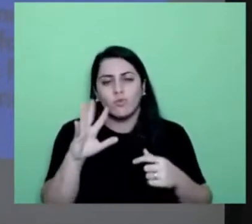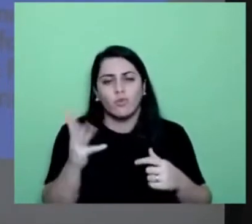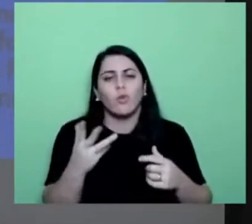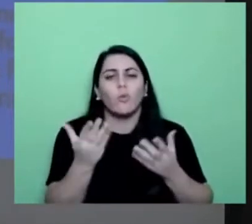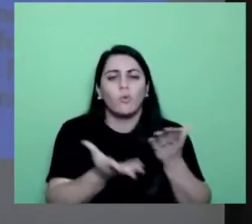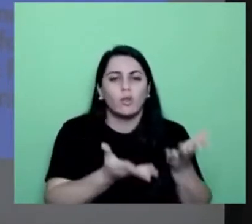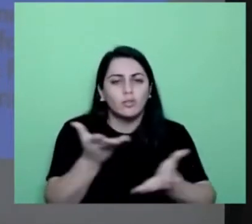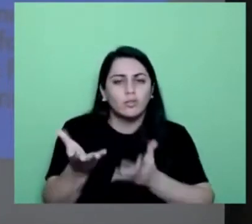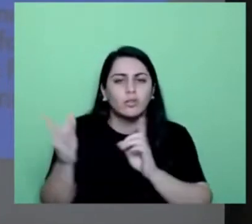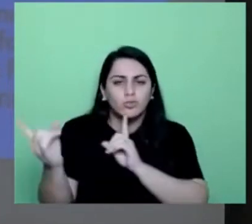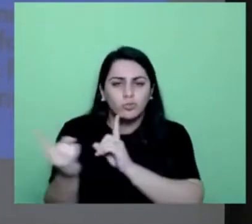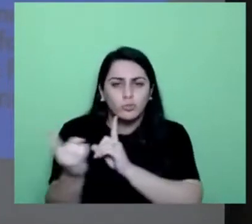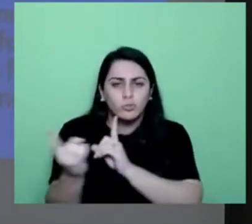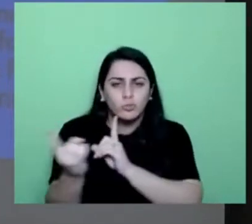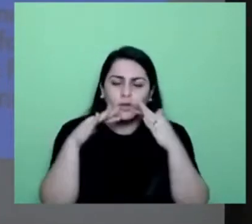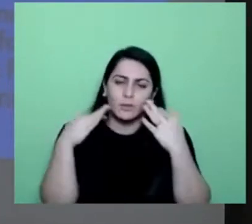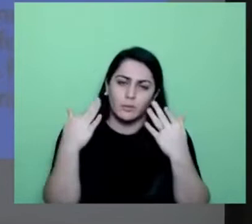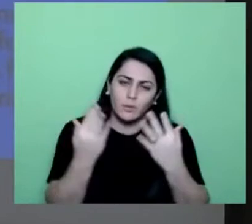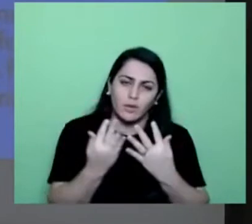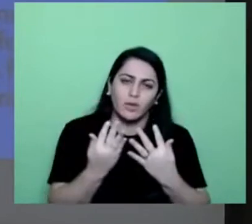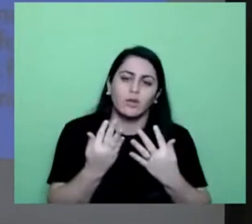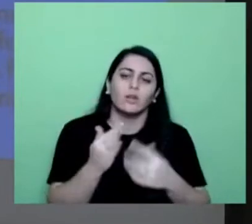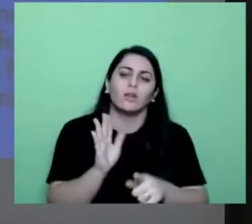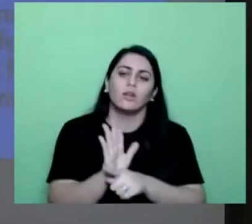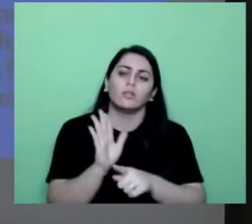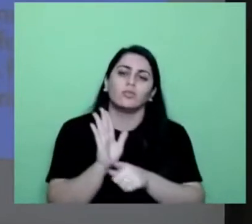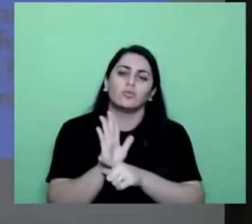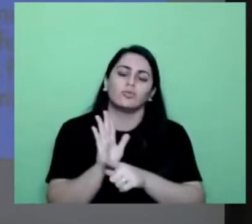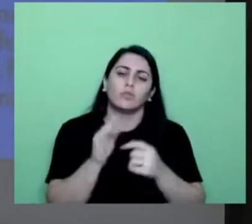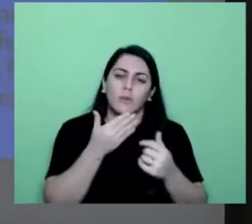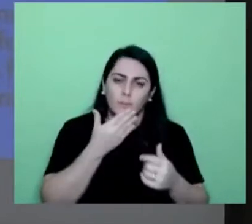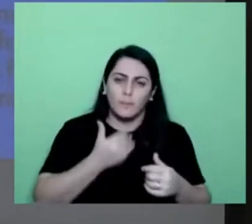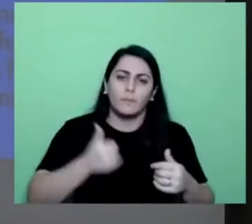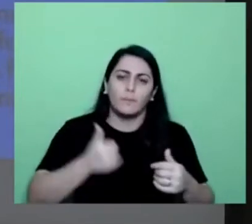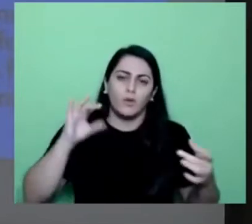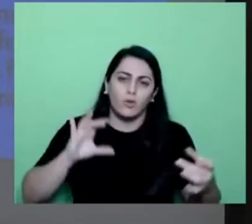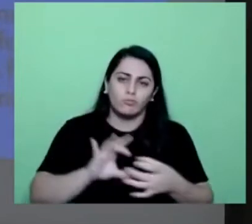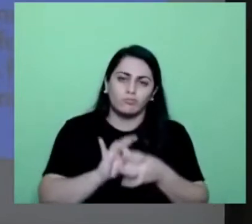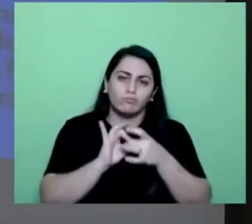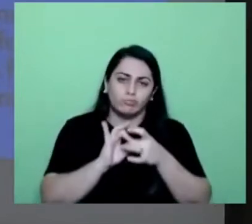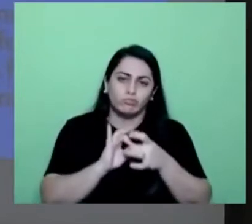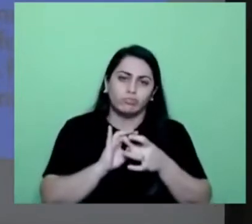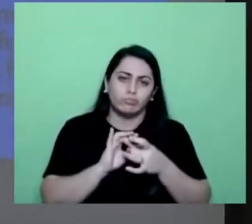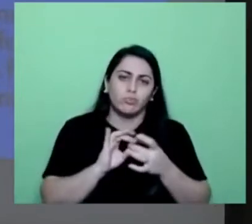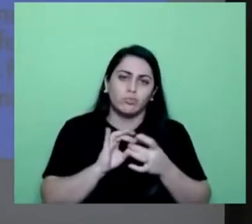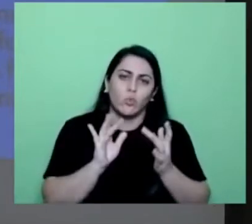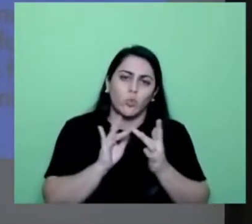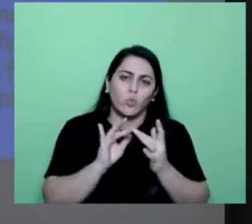que vise fortalecer o vínculo familiar e também o vínculo comunitário.